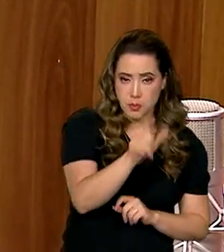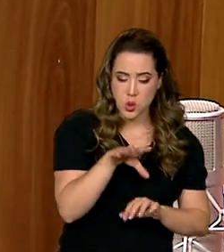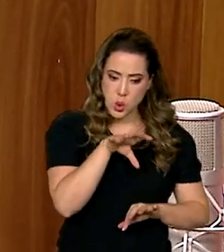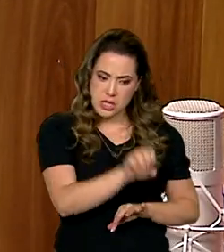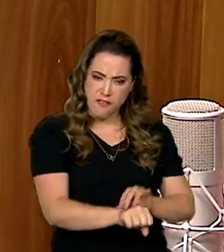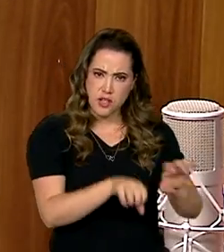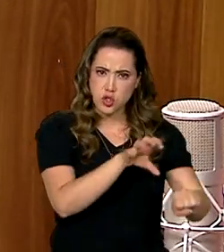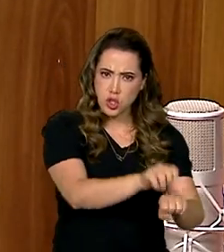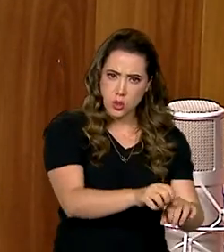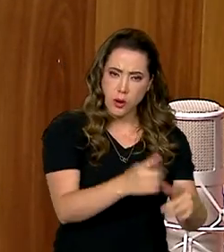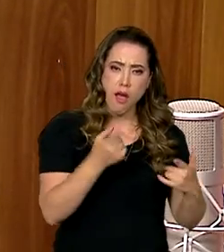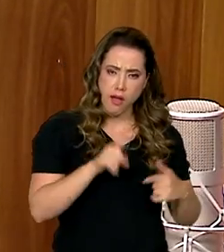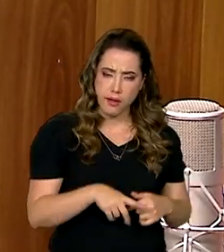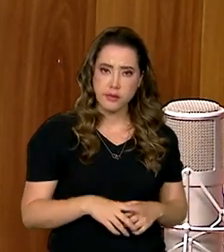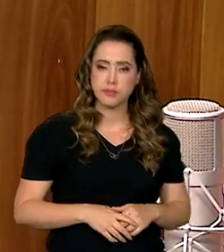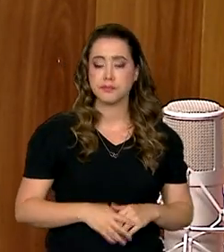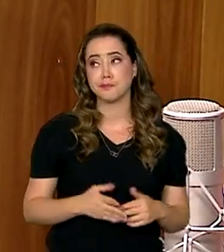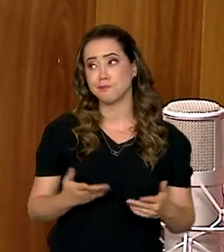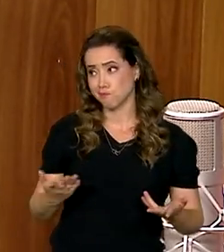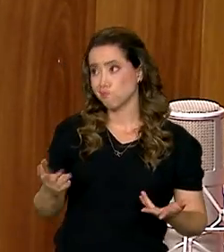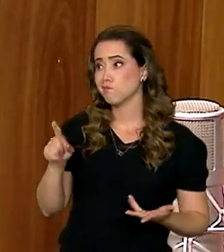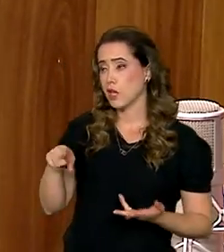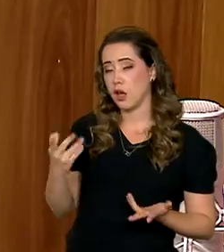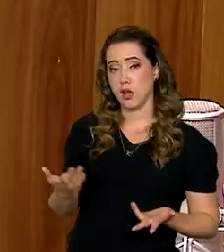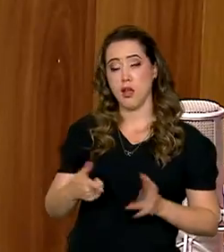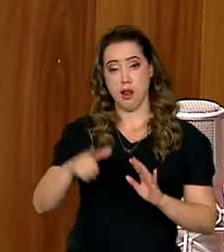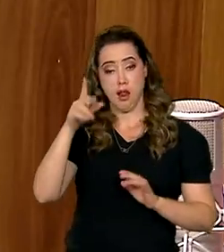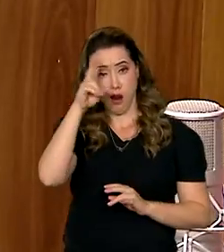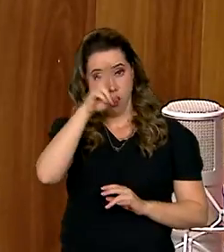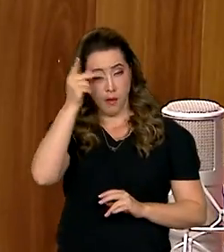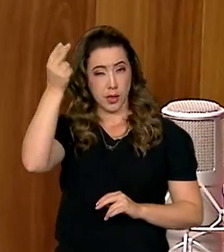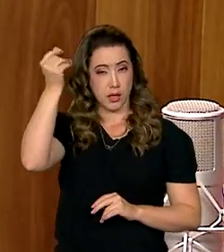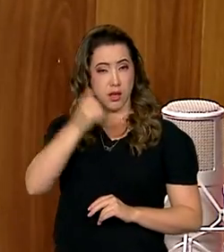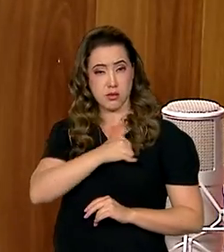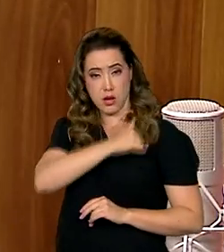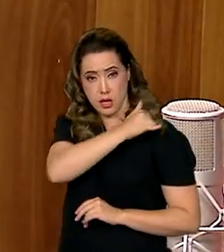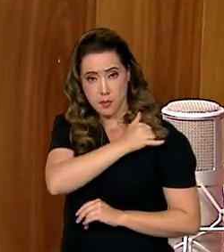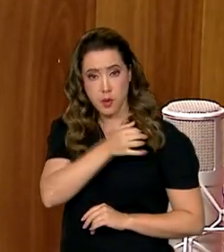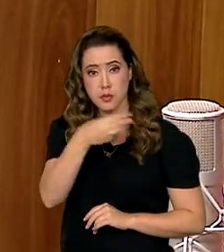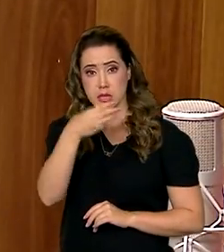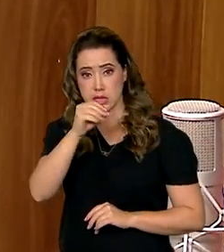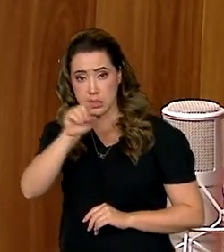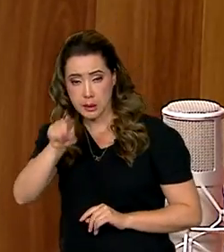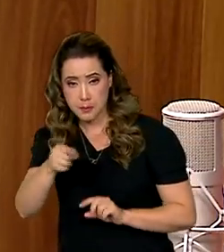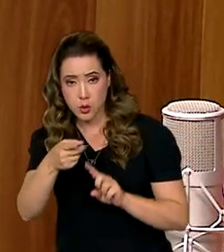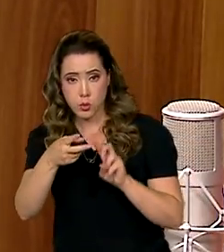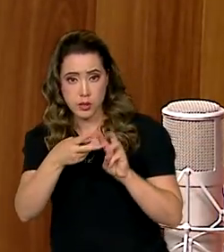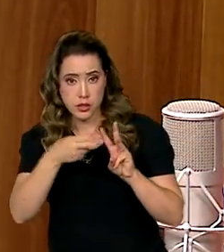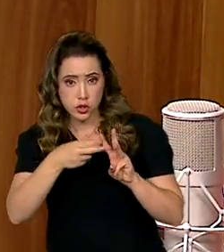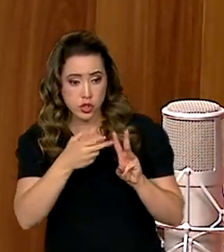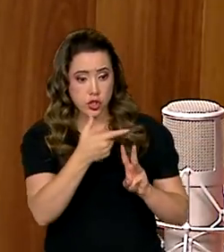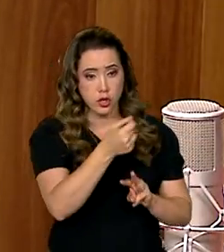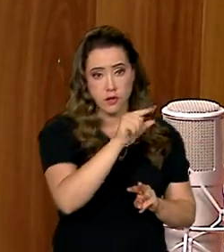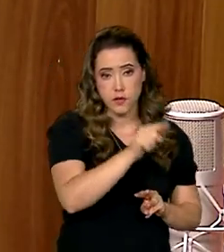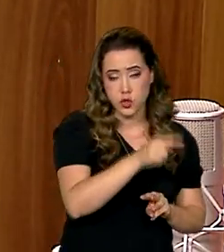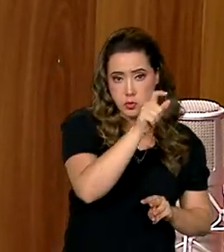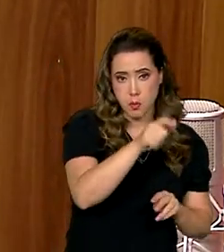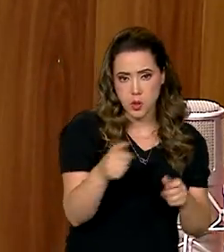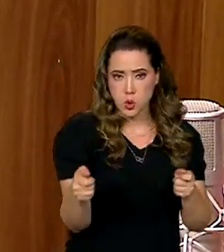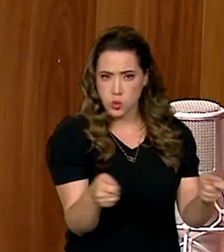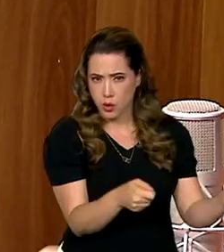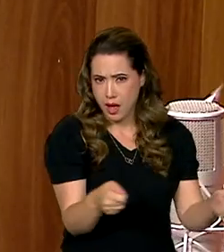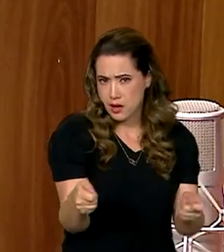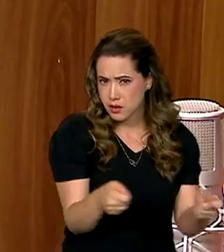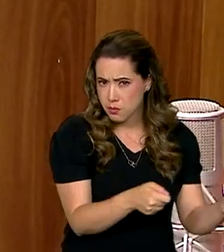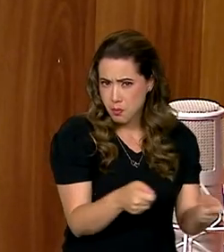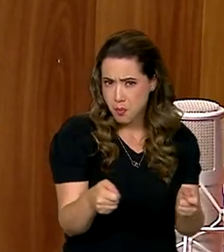Yanomami eram cerca de 30 mil indígenas e 20 mil garimpeiros, né? E agora está nessa mesma média. nessa